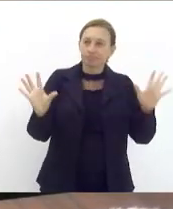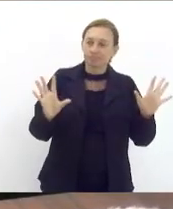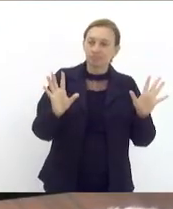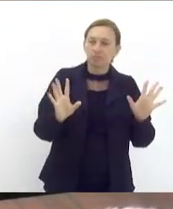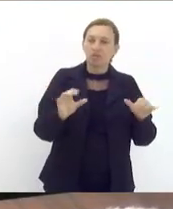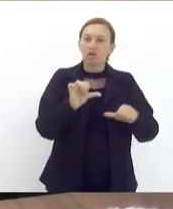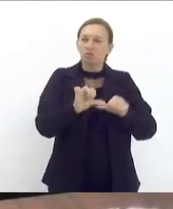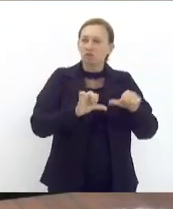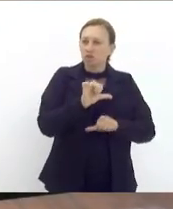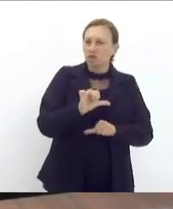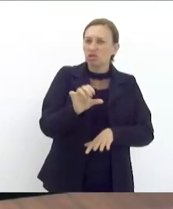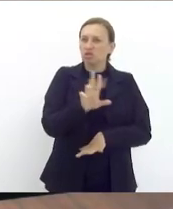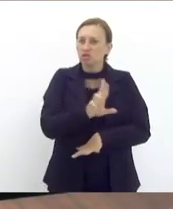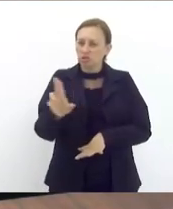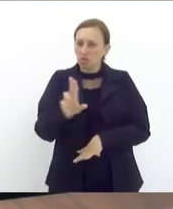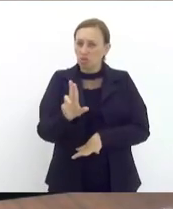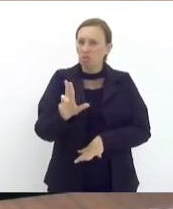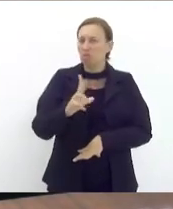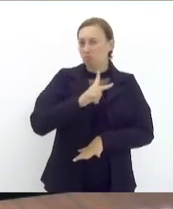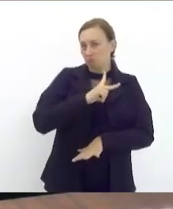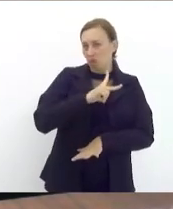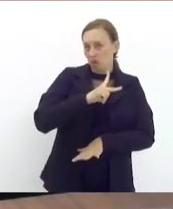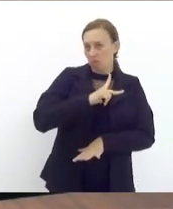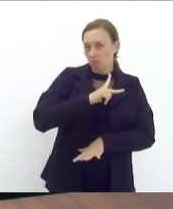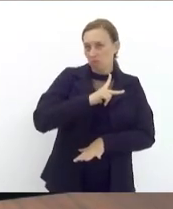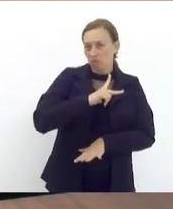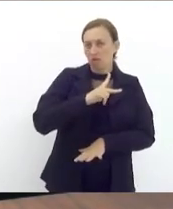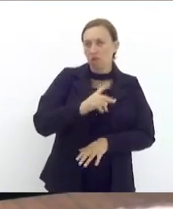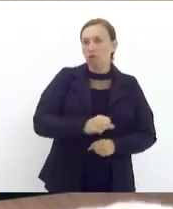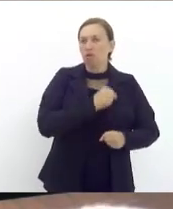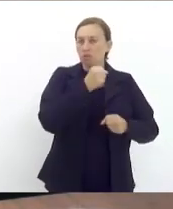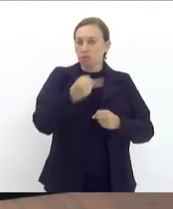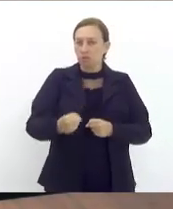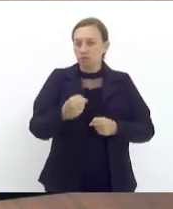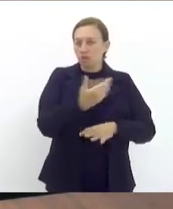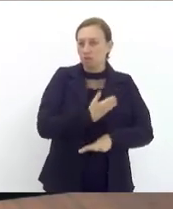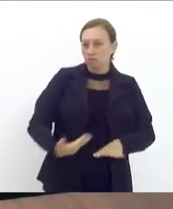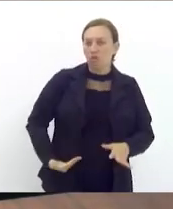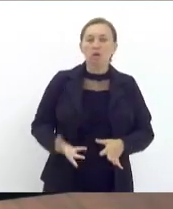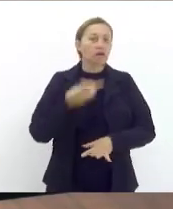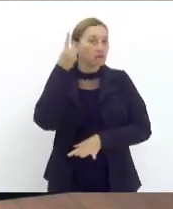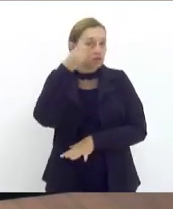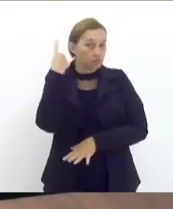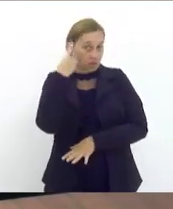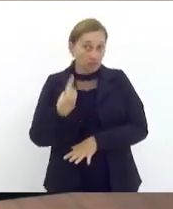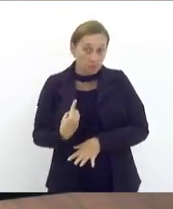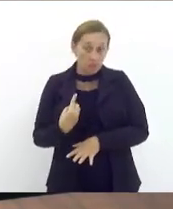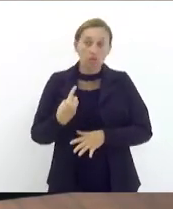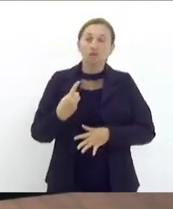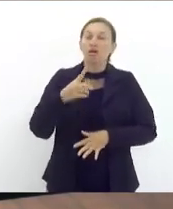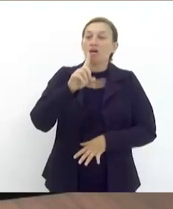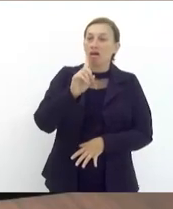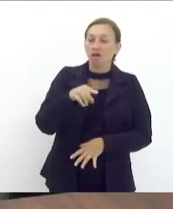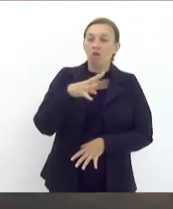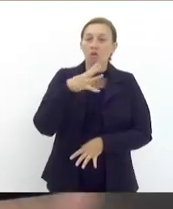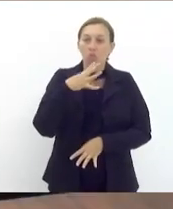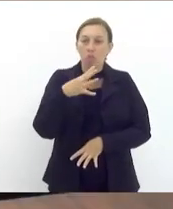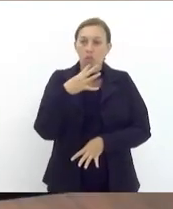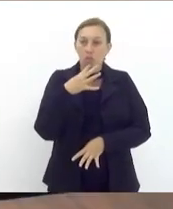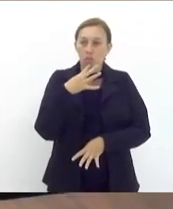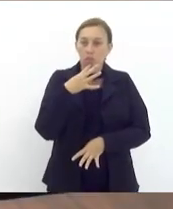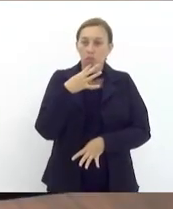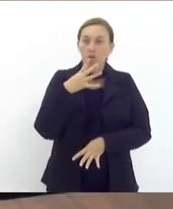de nomes de próprio do poder público. Tenho certeza que não foi para atrapalhar a tramitação. A deputada Dani Monteiro é reconhecida como